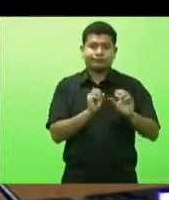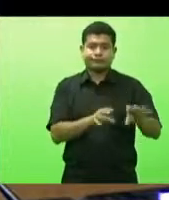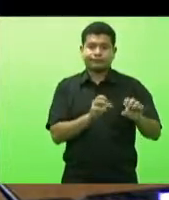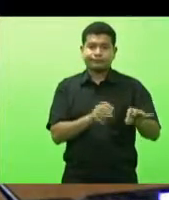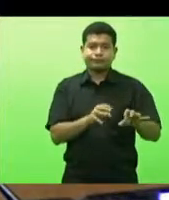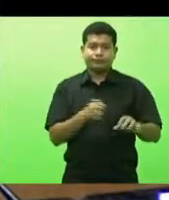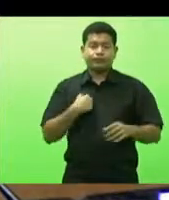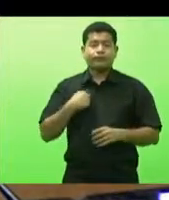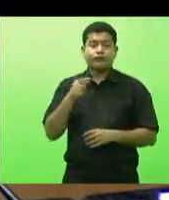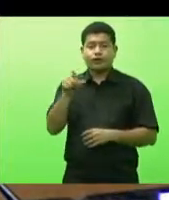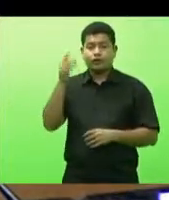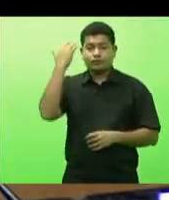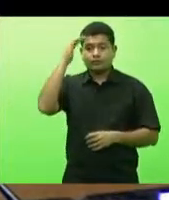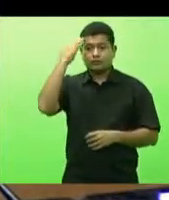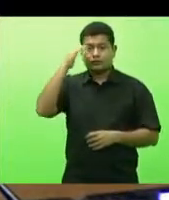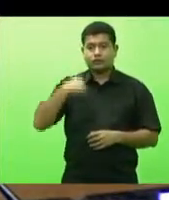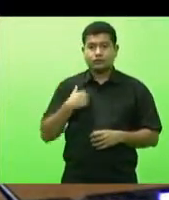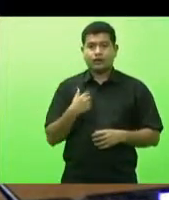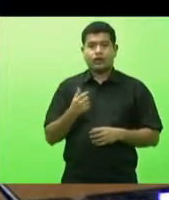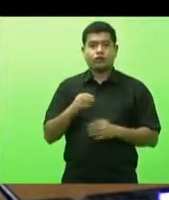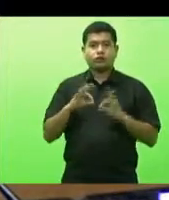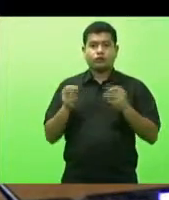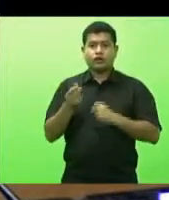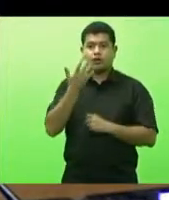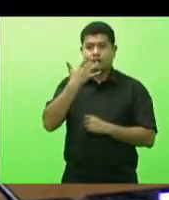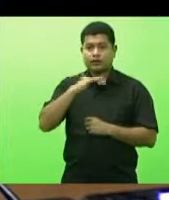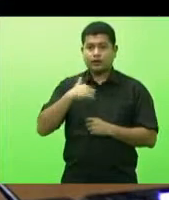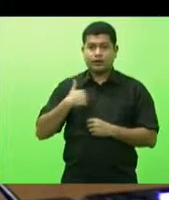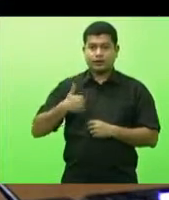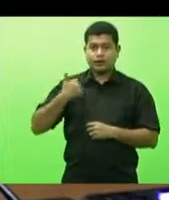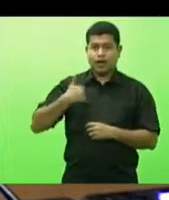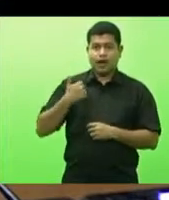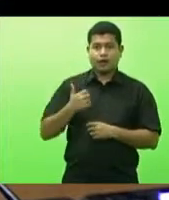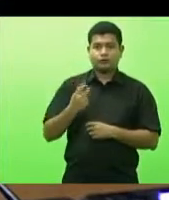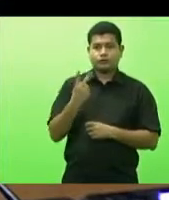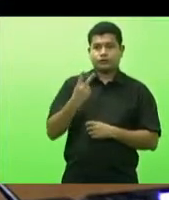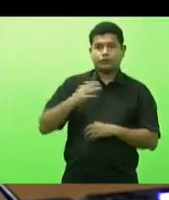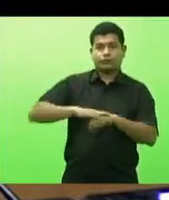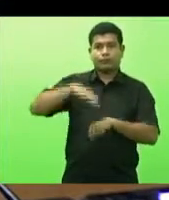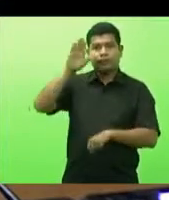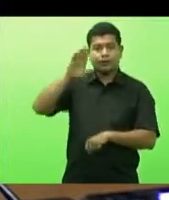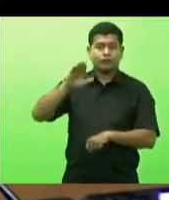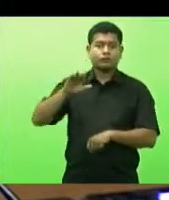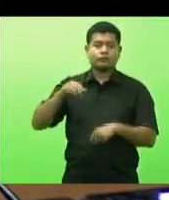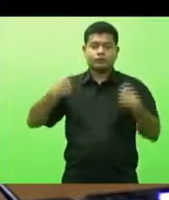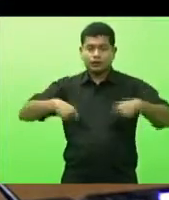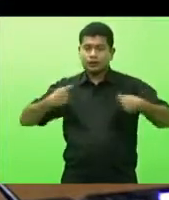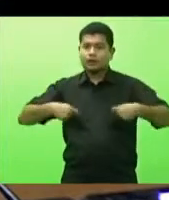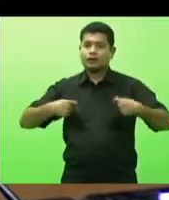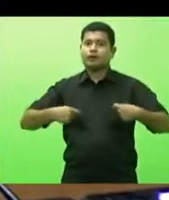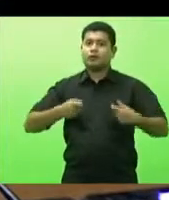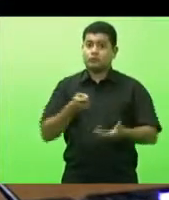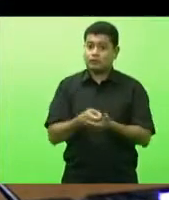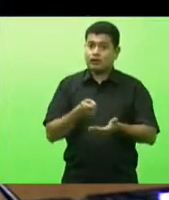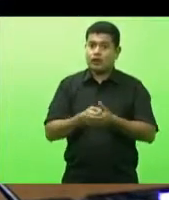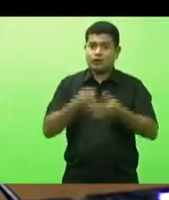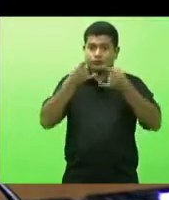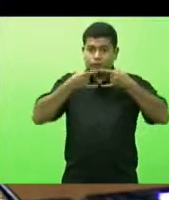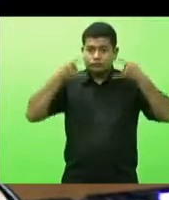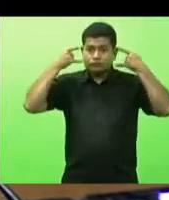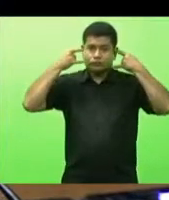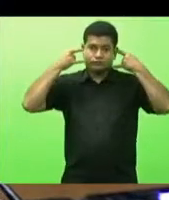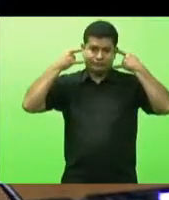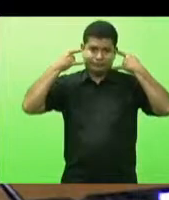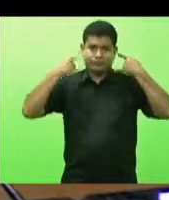no início para que todas as crianças acima de dois anos pudessem deveriam usar as máscaras depois em agosto do ano passado veio o